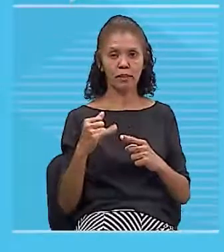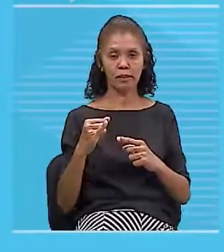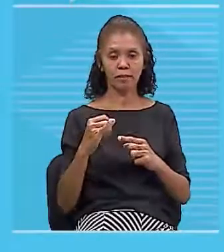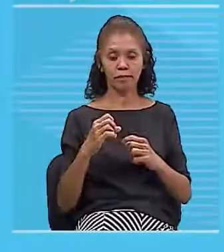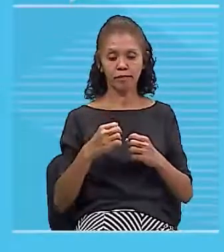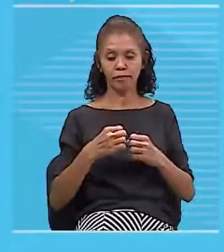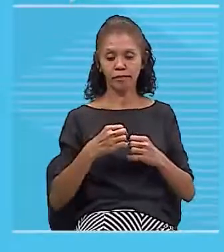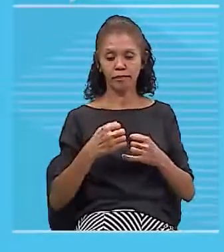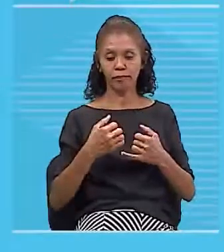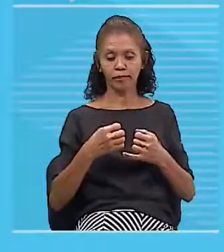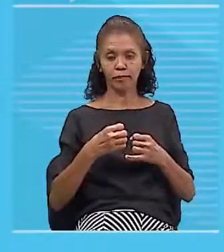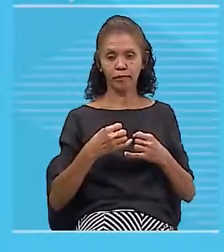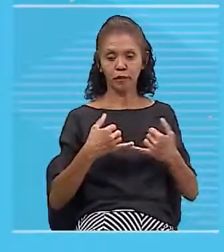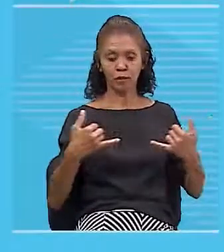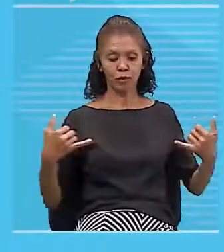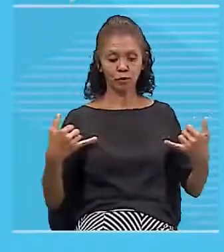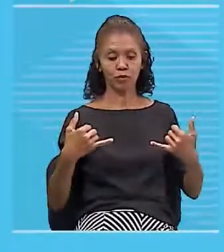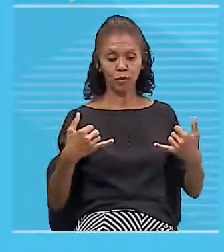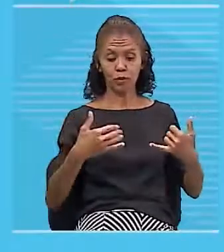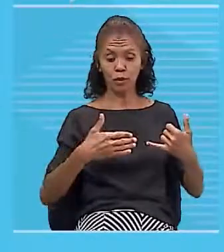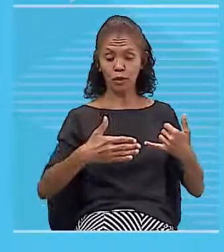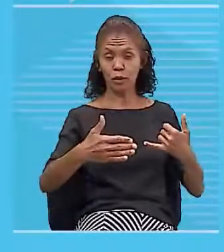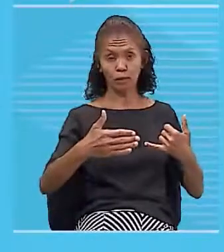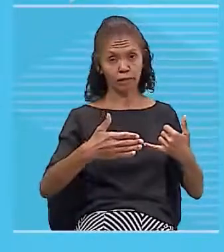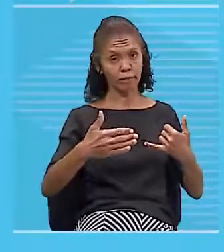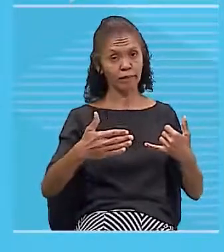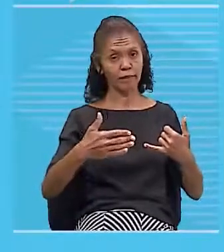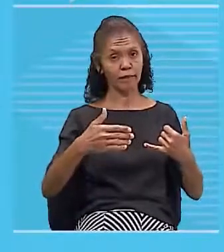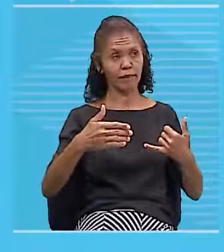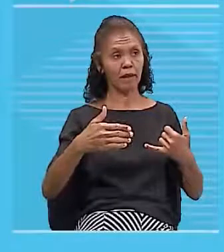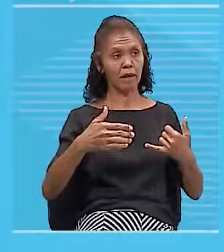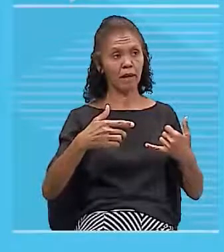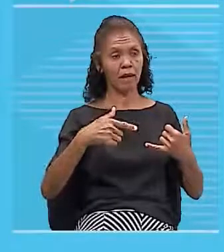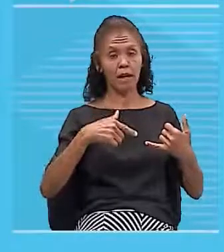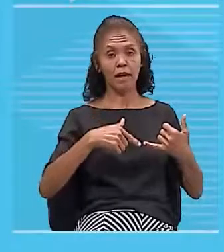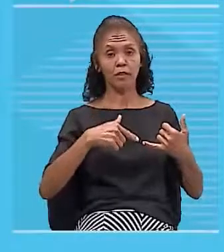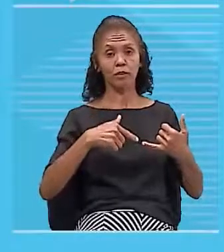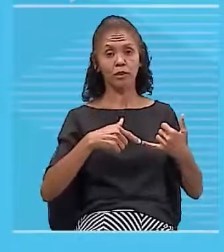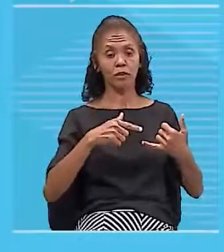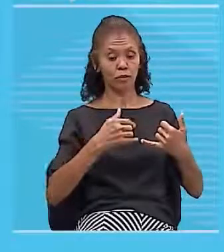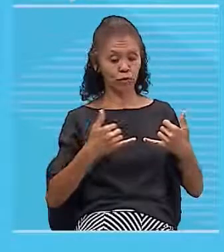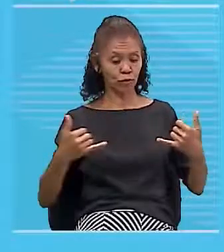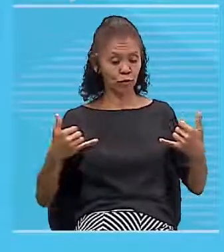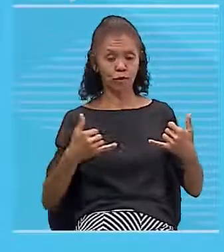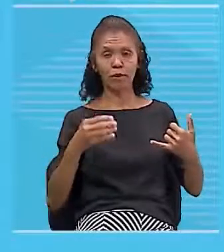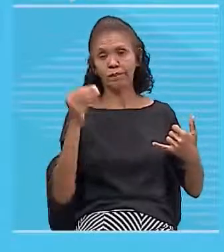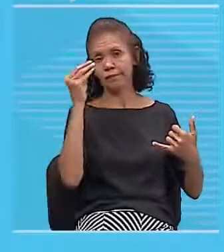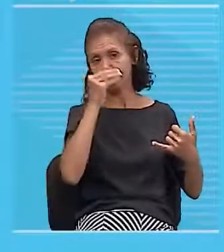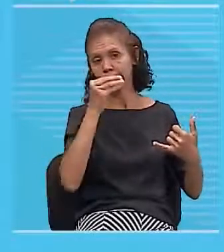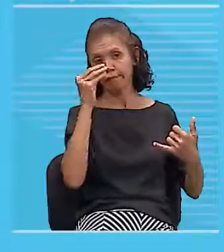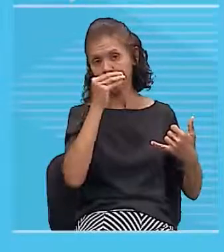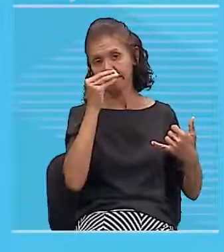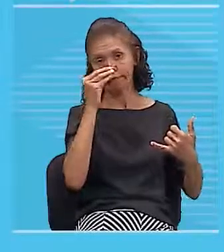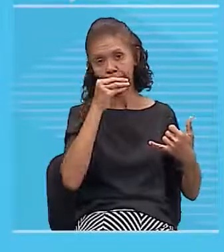a atuação do campo fica mais fraca né e